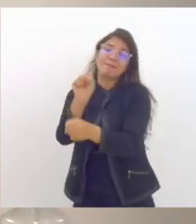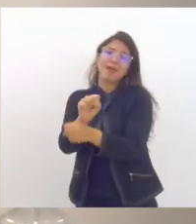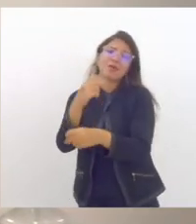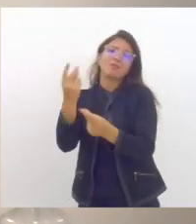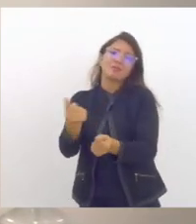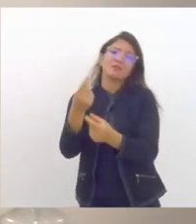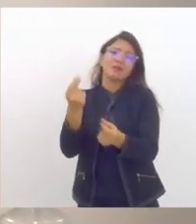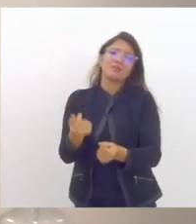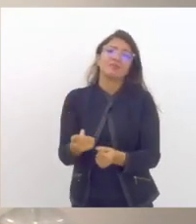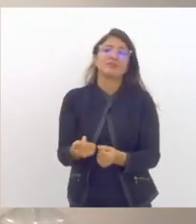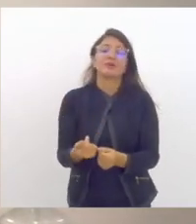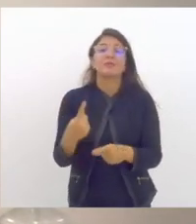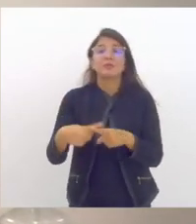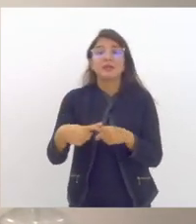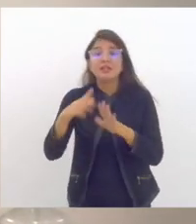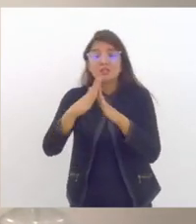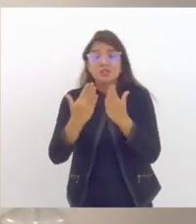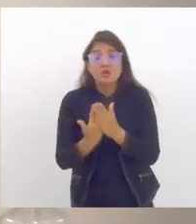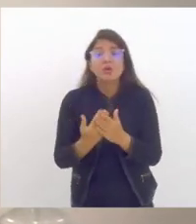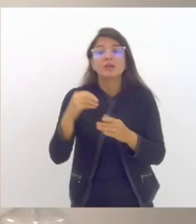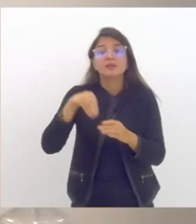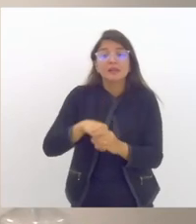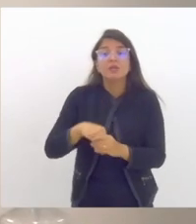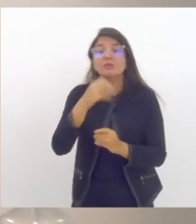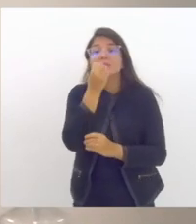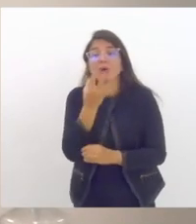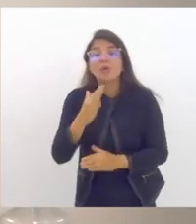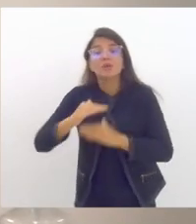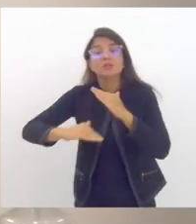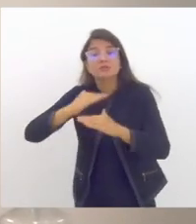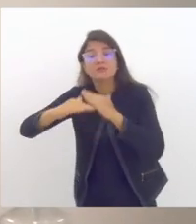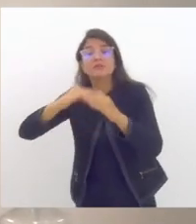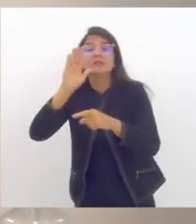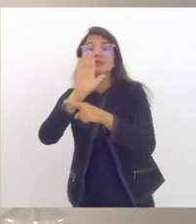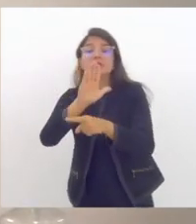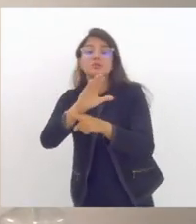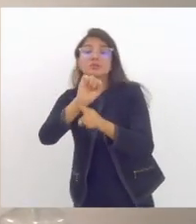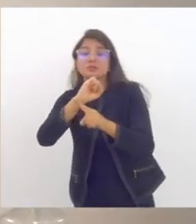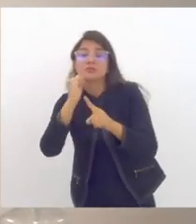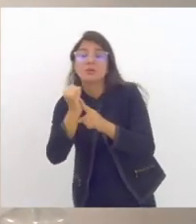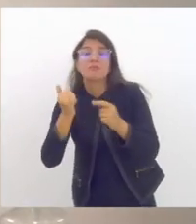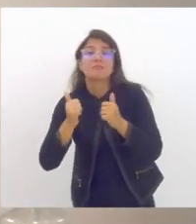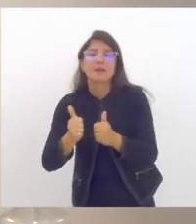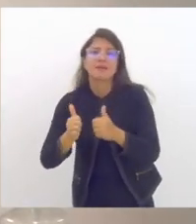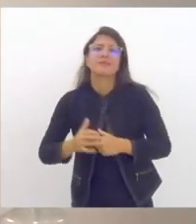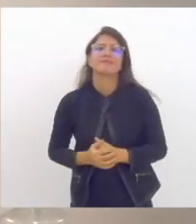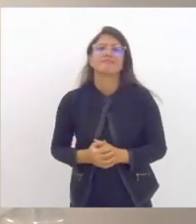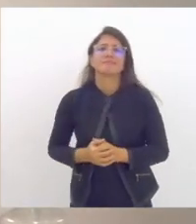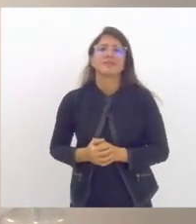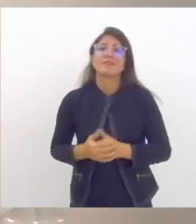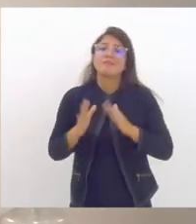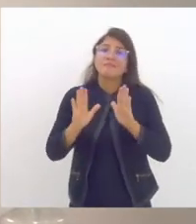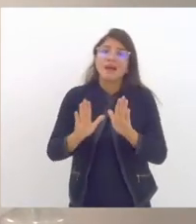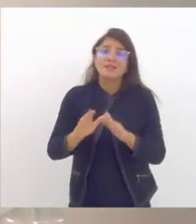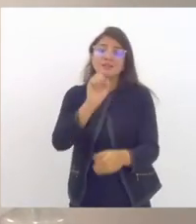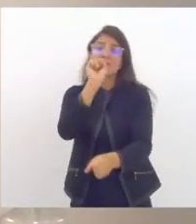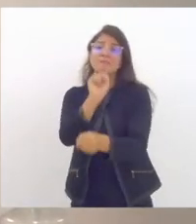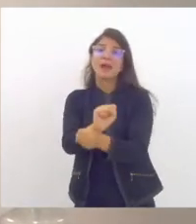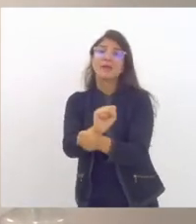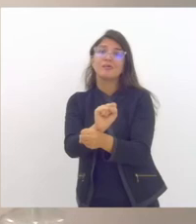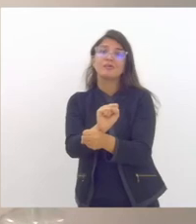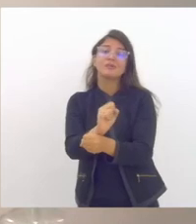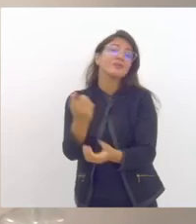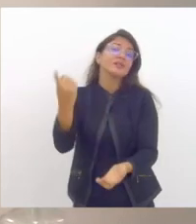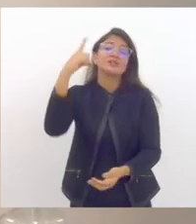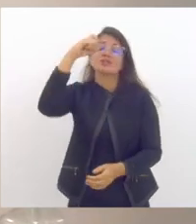onde as vivências são um aspecto fundamental desse processo de construção do conhecimento e isso tudo foi afetado e os